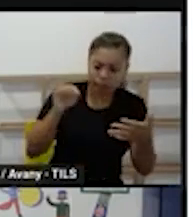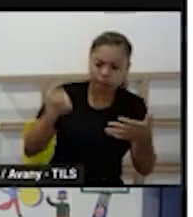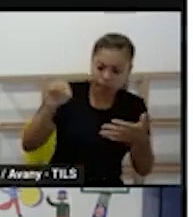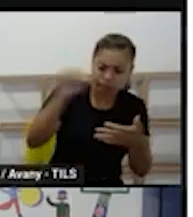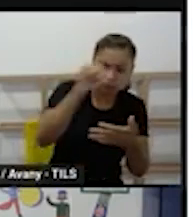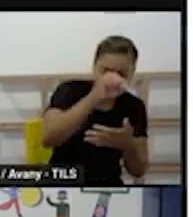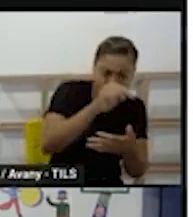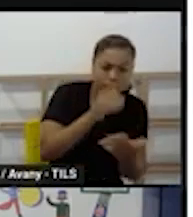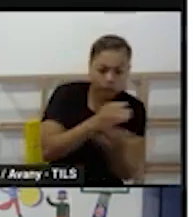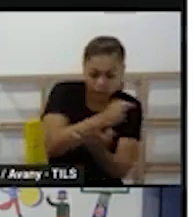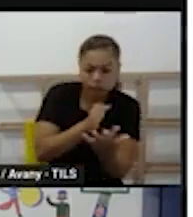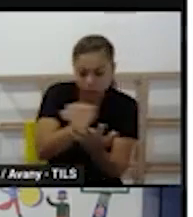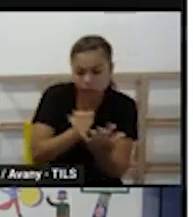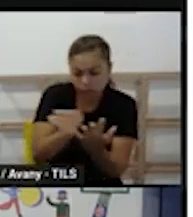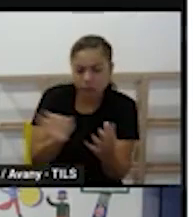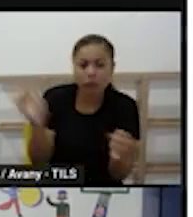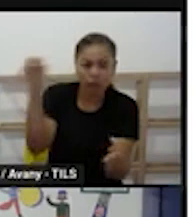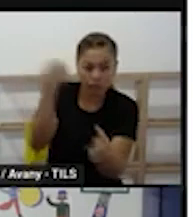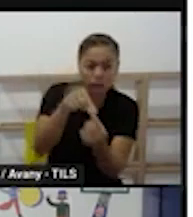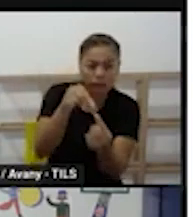prontas modalidades organizativas